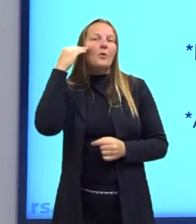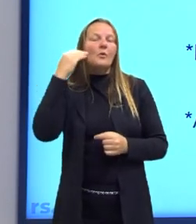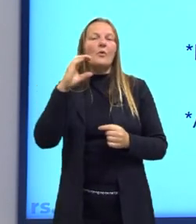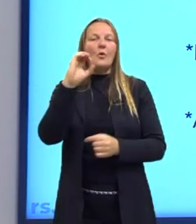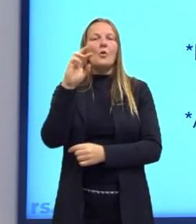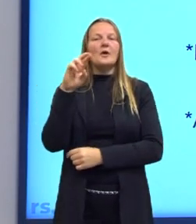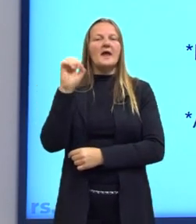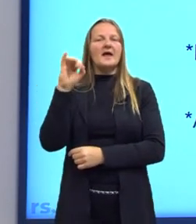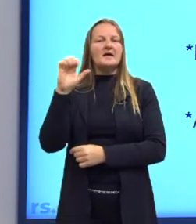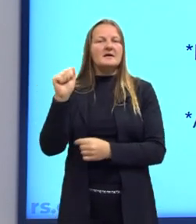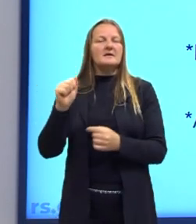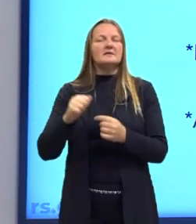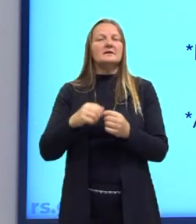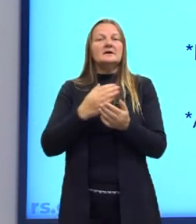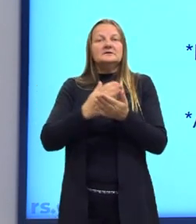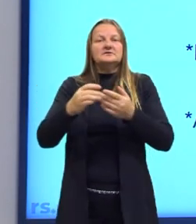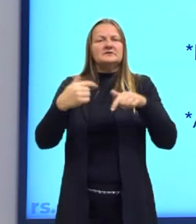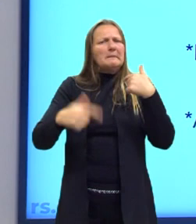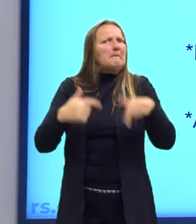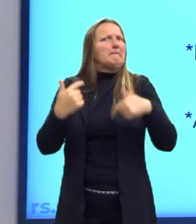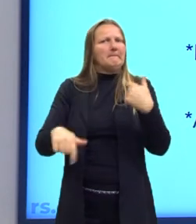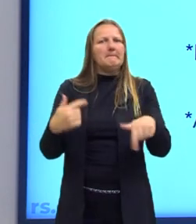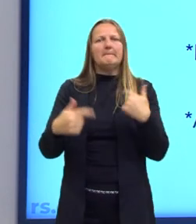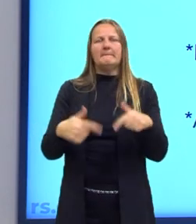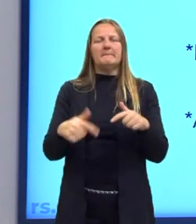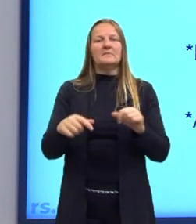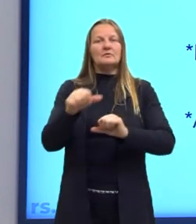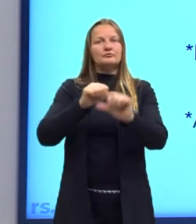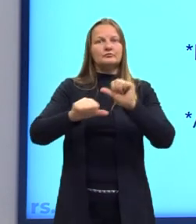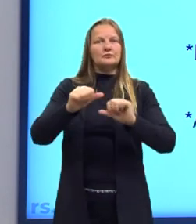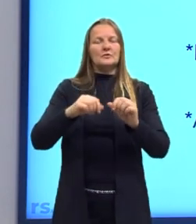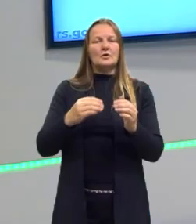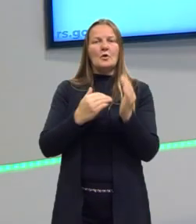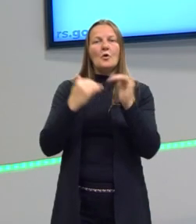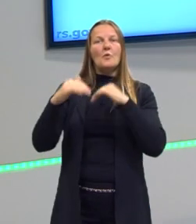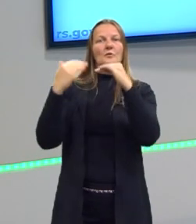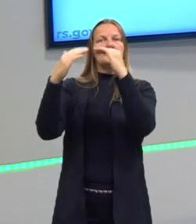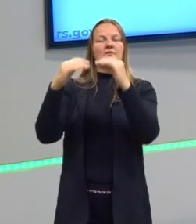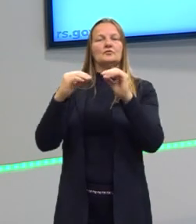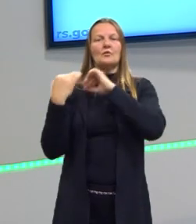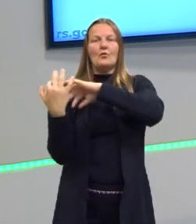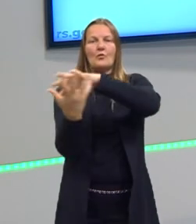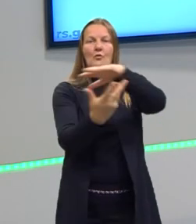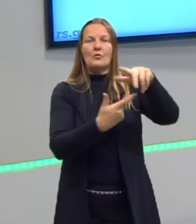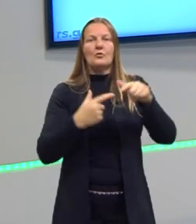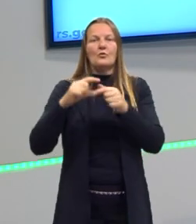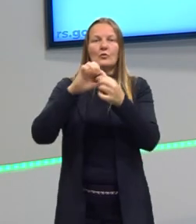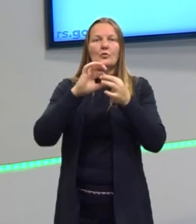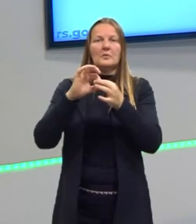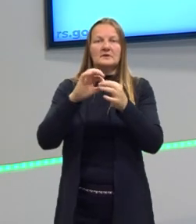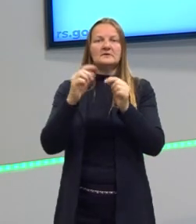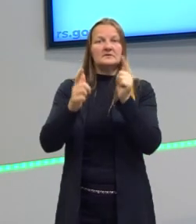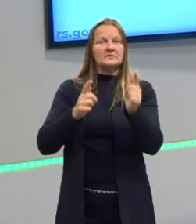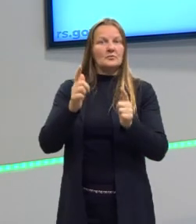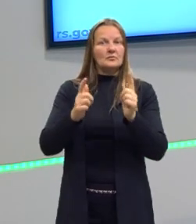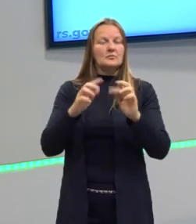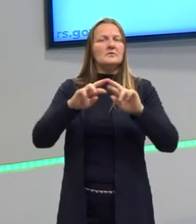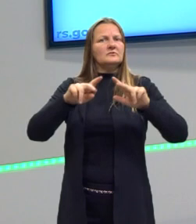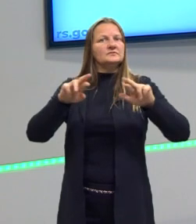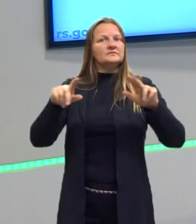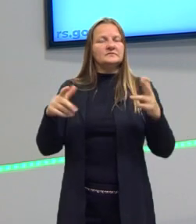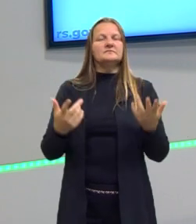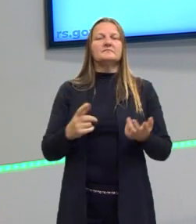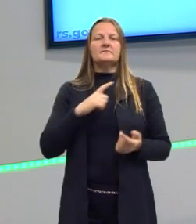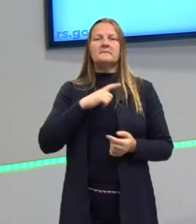com mão de obra na globalização. E eles se dão conta que no processo da globalização é necessário, além da mão de obra, também